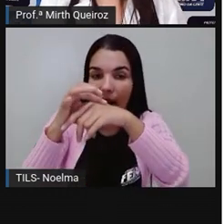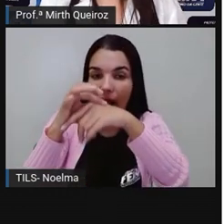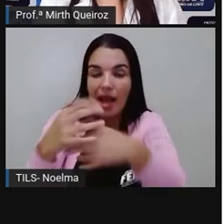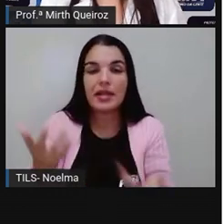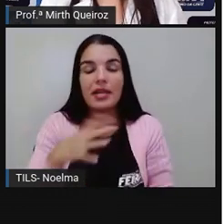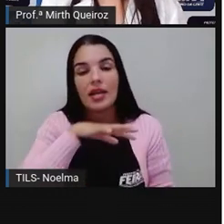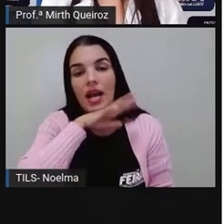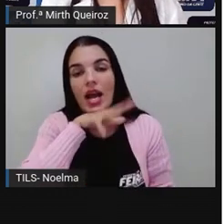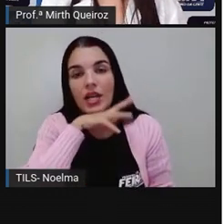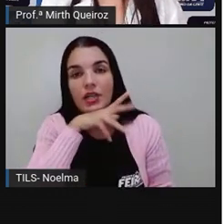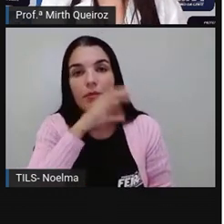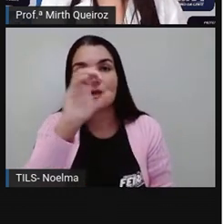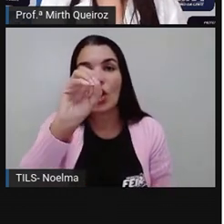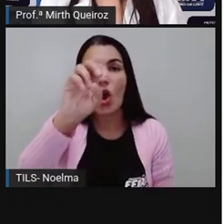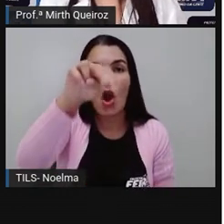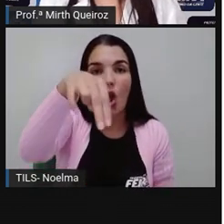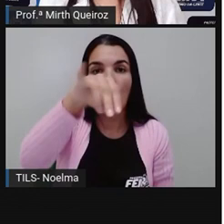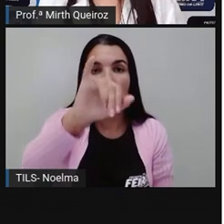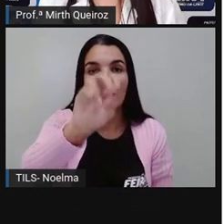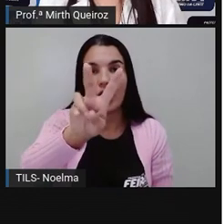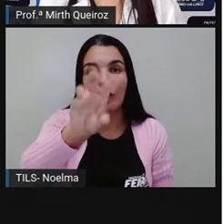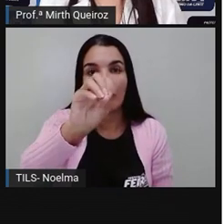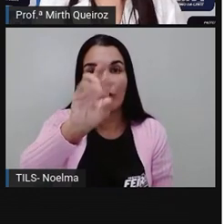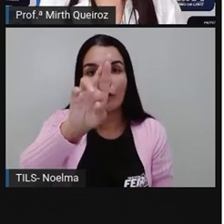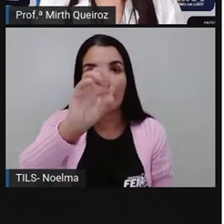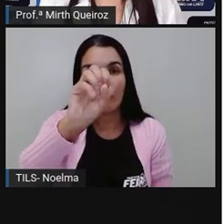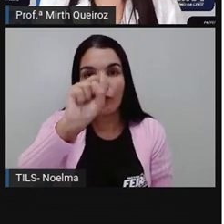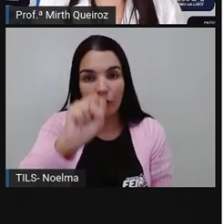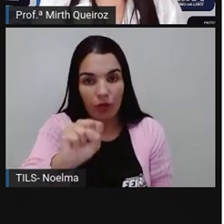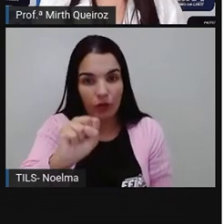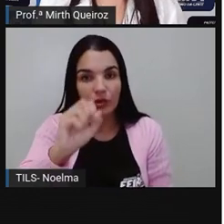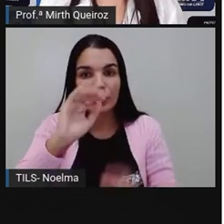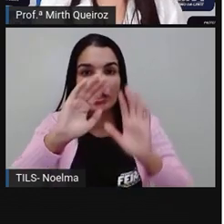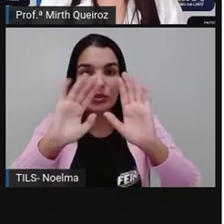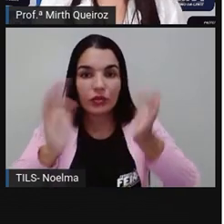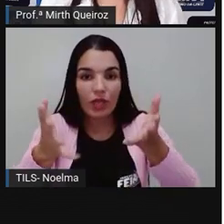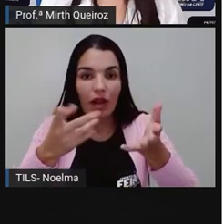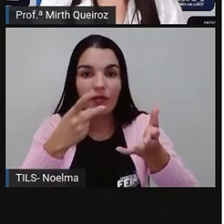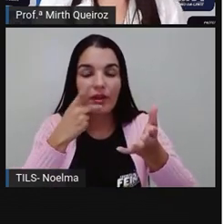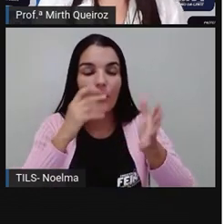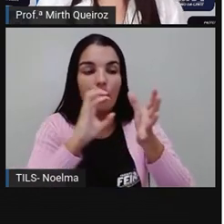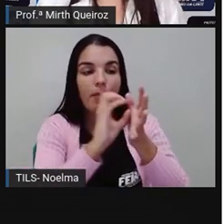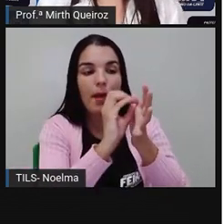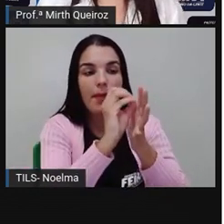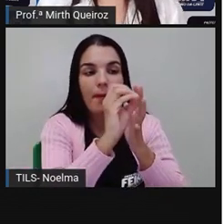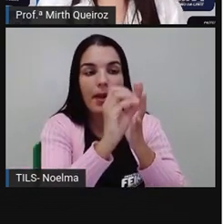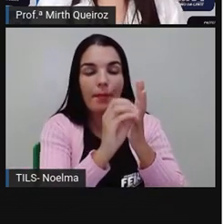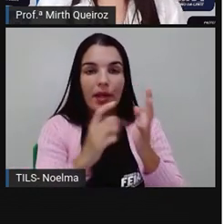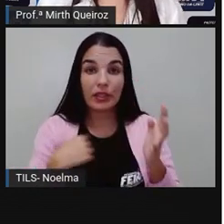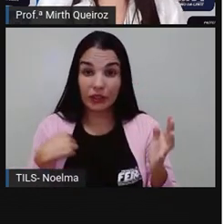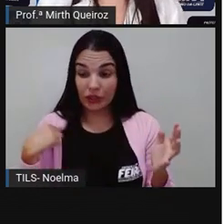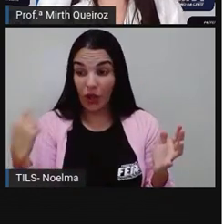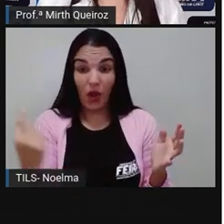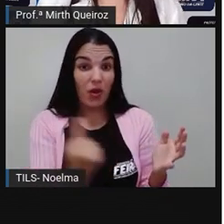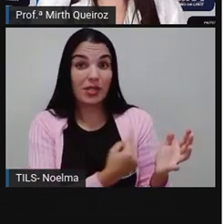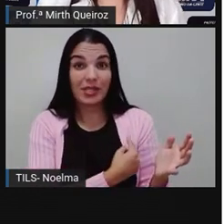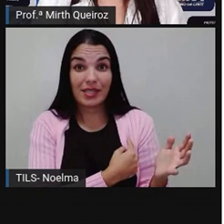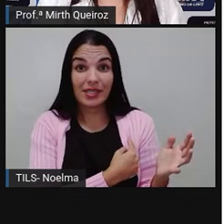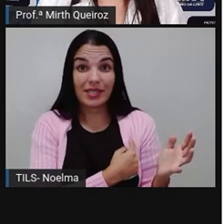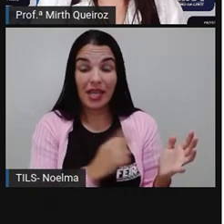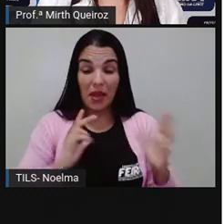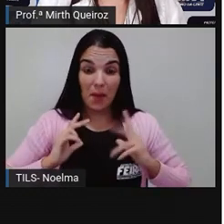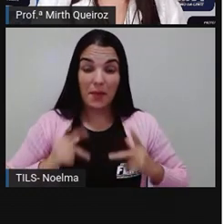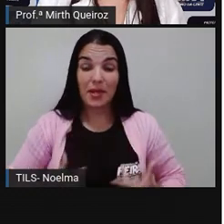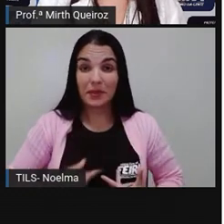consumidores. O que são onívoros? Nós já falamos já em uma das aulas aí sobre cadeia alimentar. Nós, seres humanos, nós somos